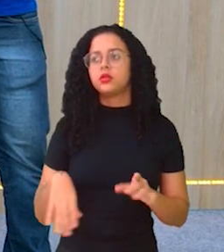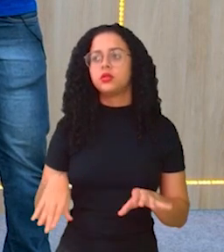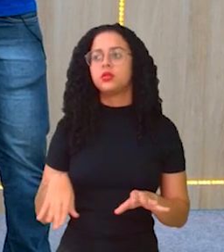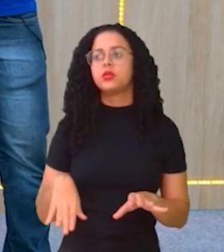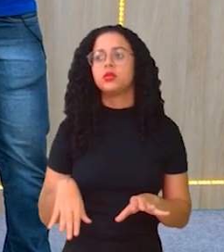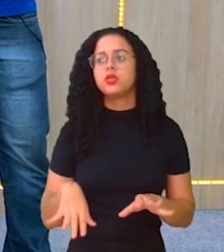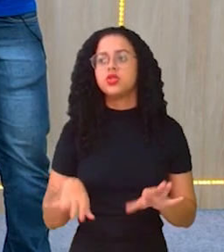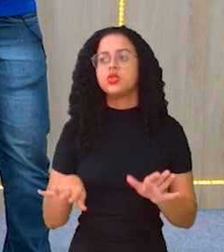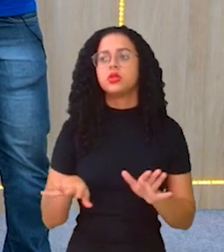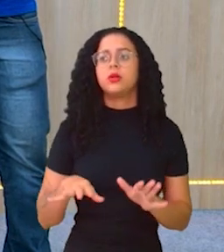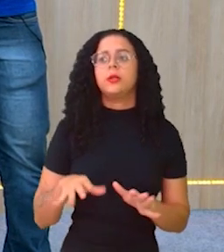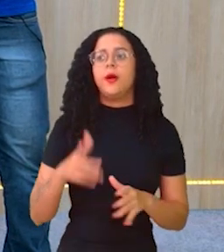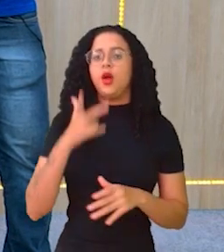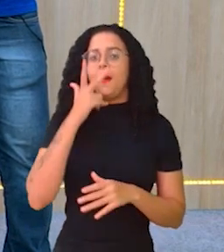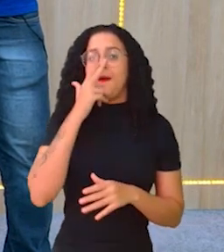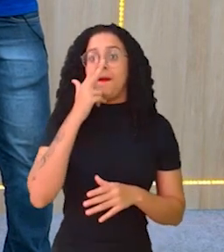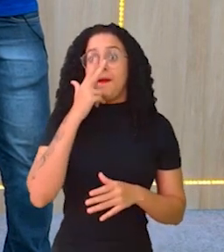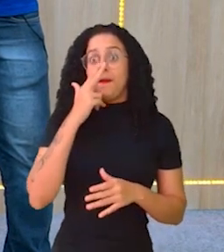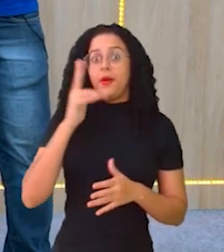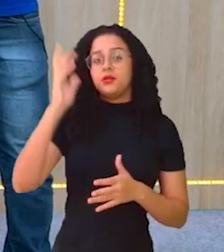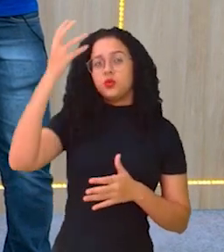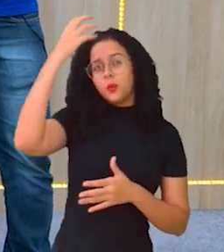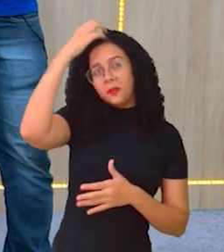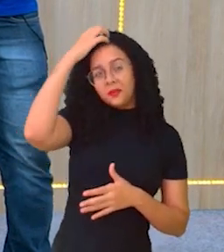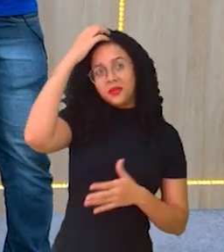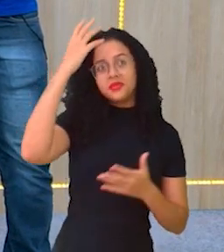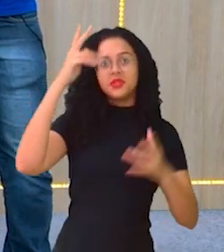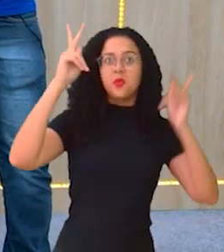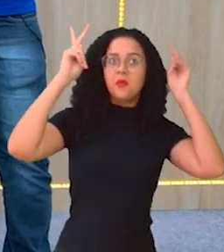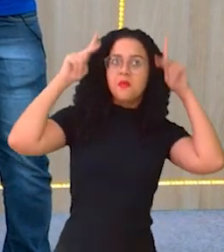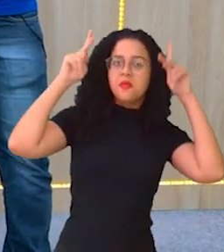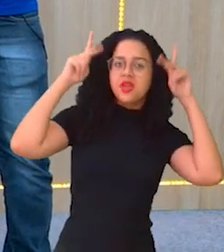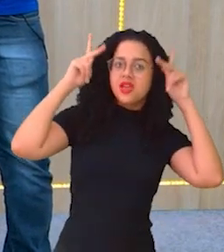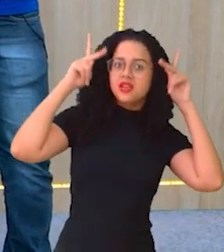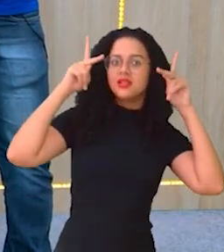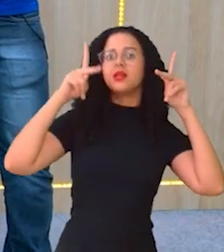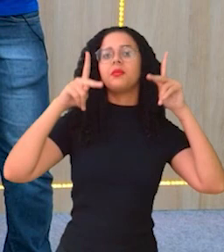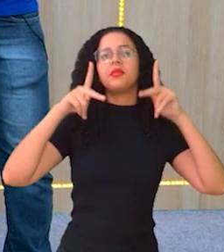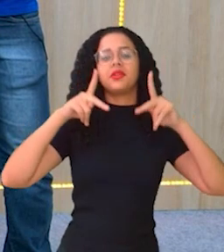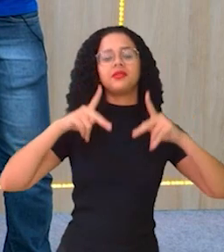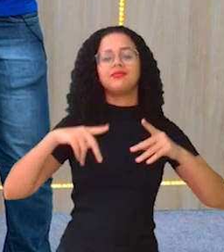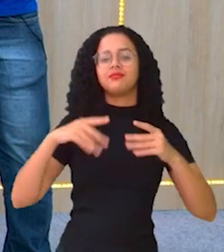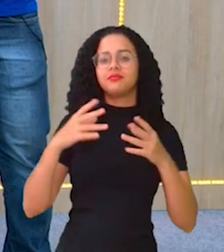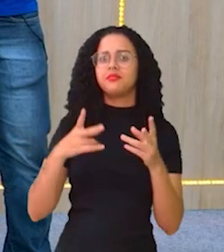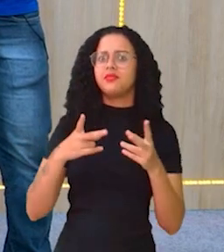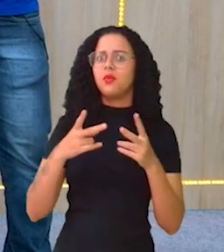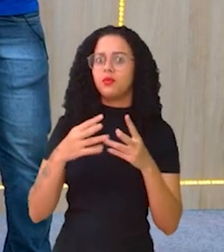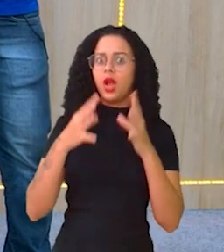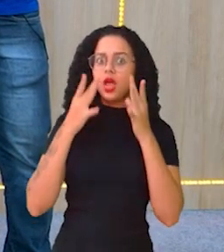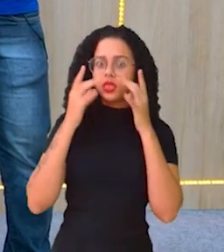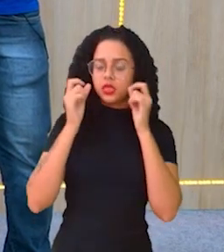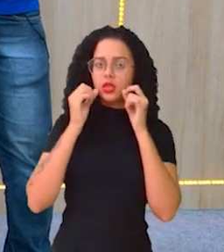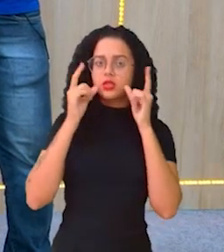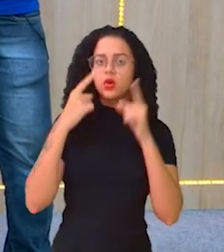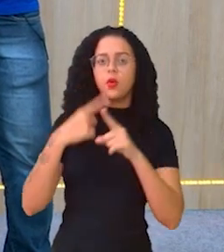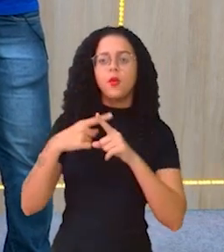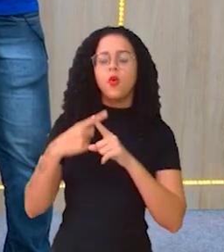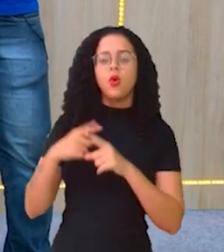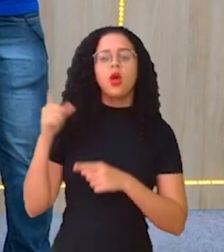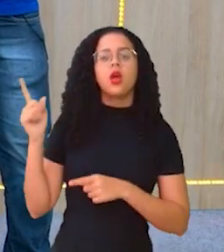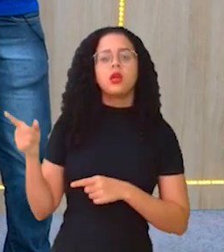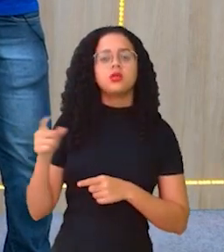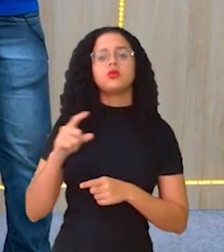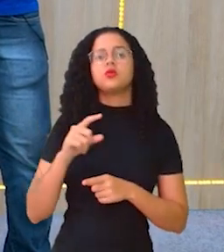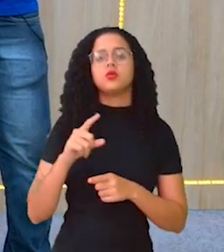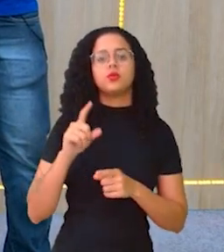lábia, parece um príncipe ou uma princesa. Então, vamos ficar de olho, né? Por quê? Porque isso aí vai